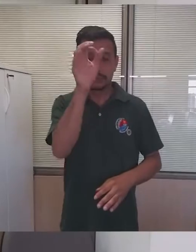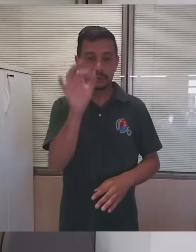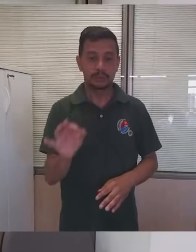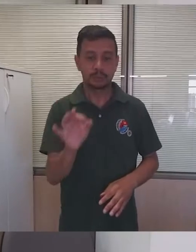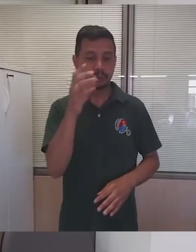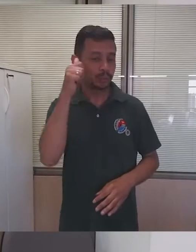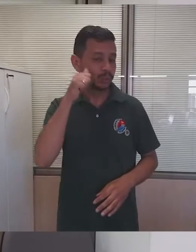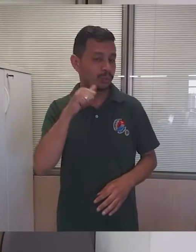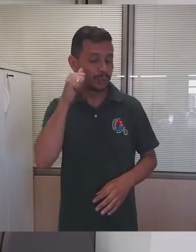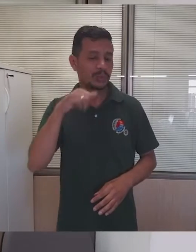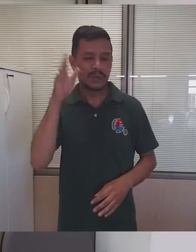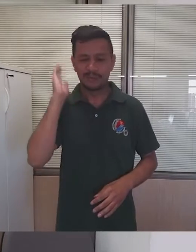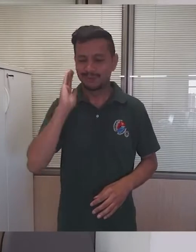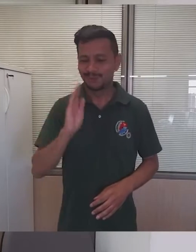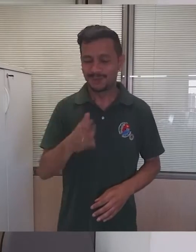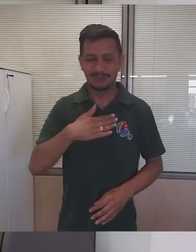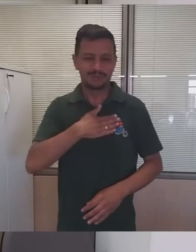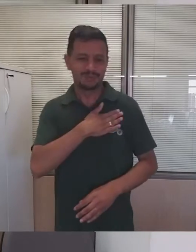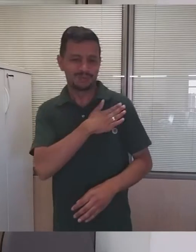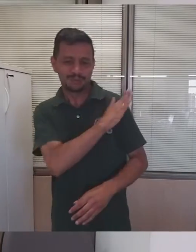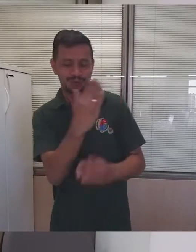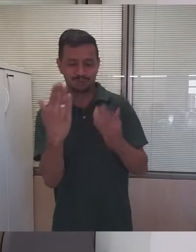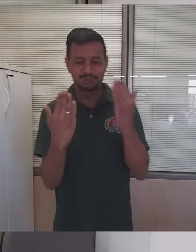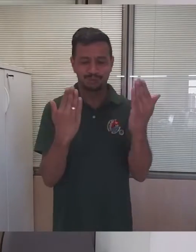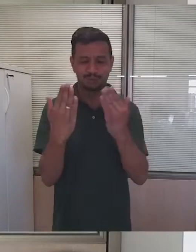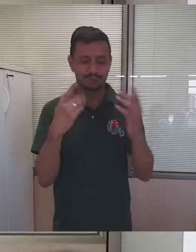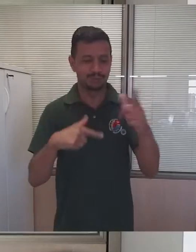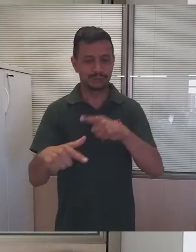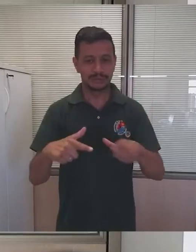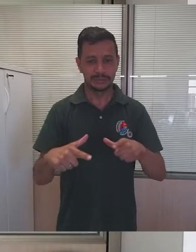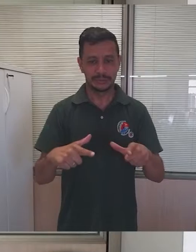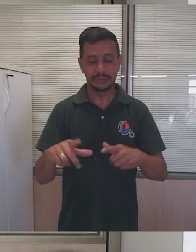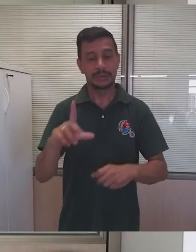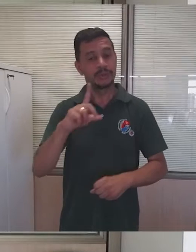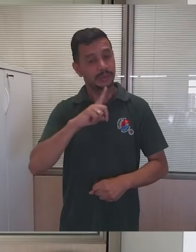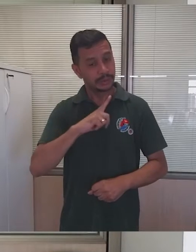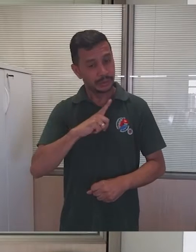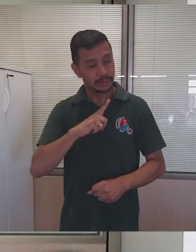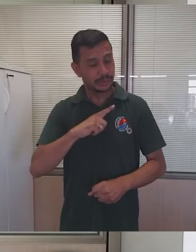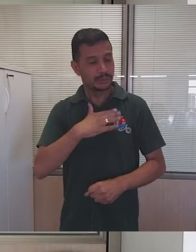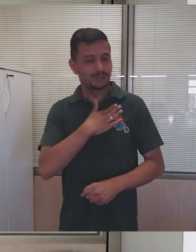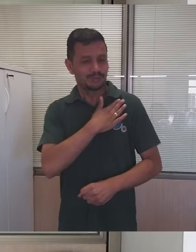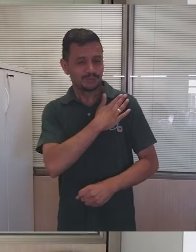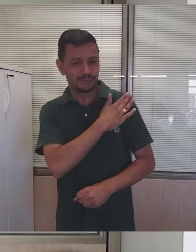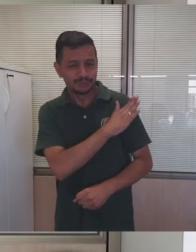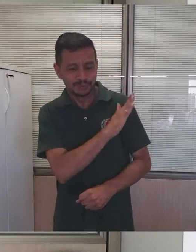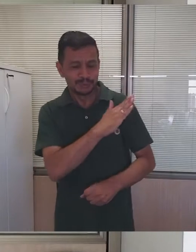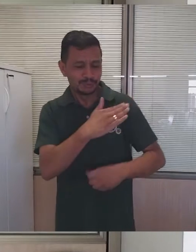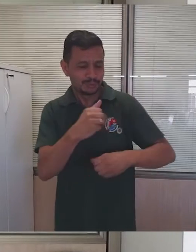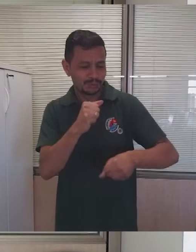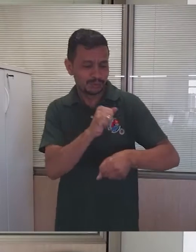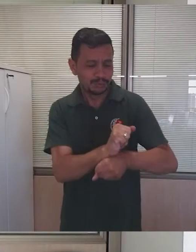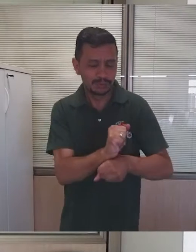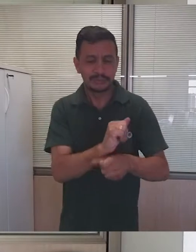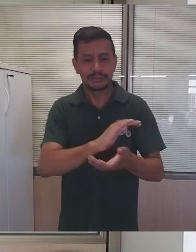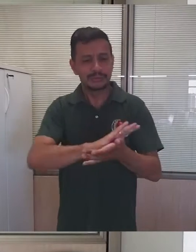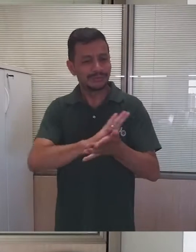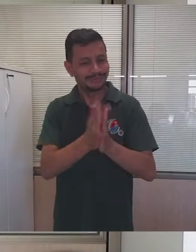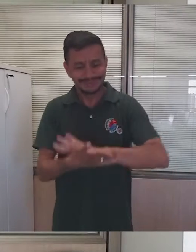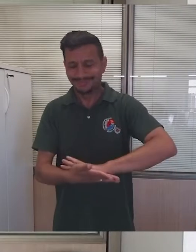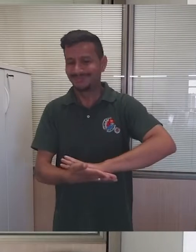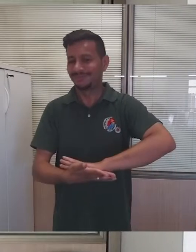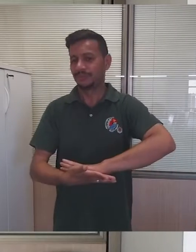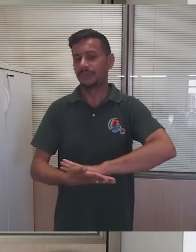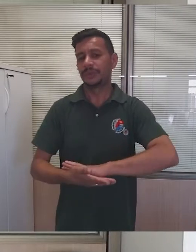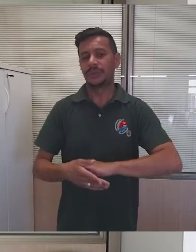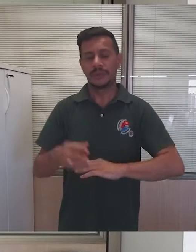% das mulheres já sofreram assédio no trabalho. A violência não para por aí. Ela acontece